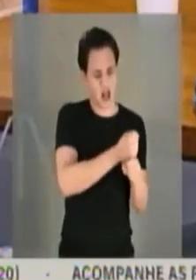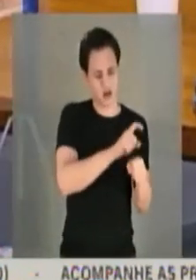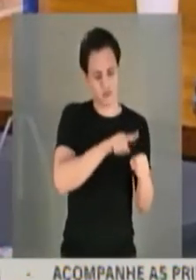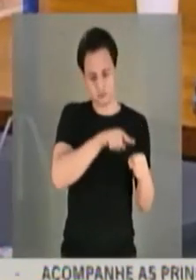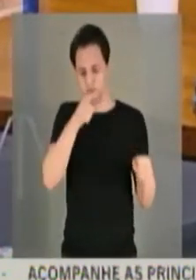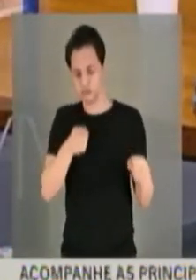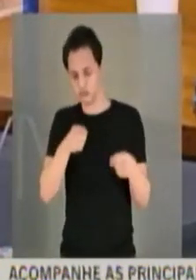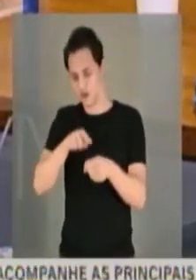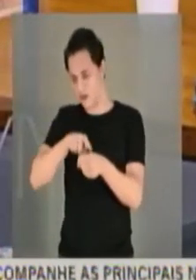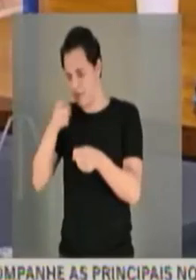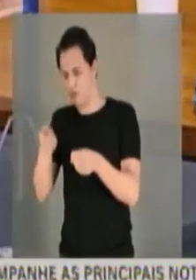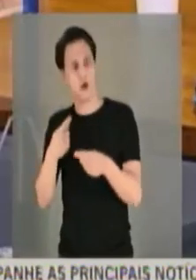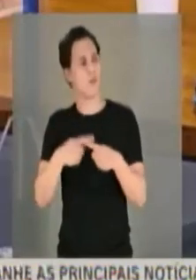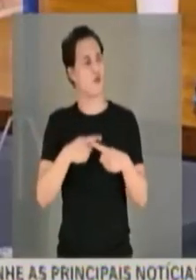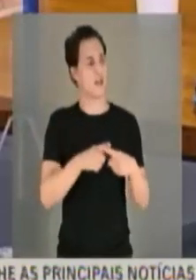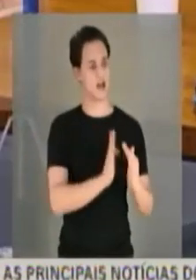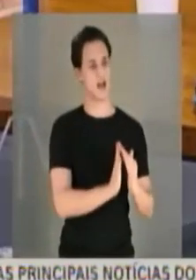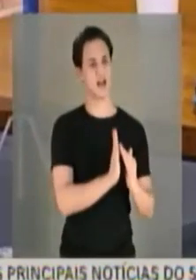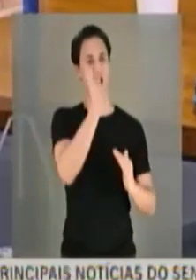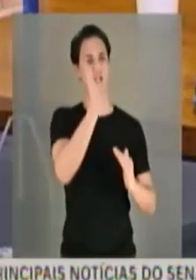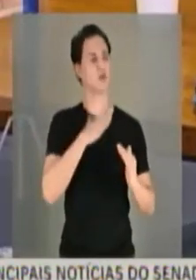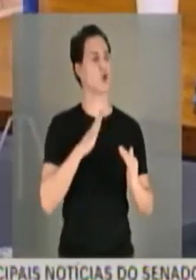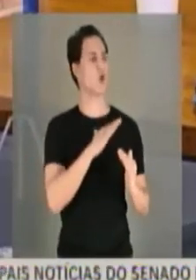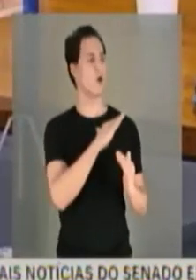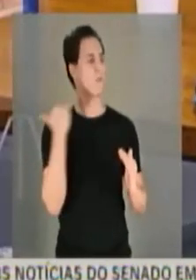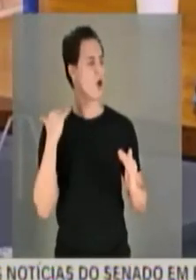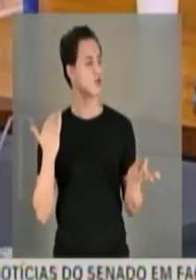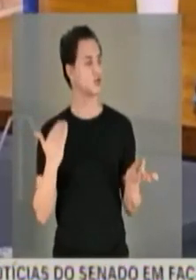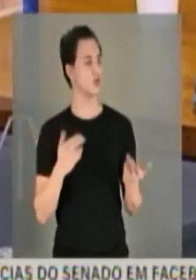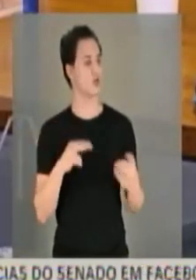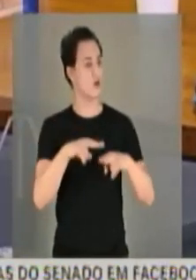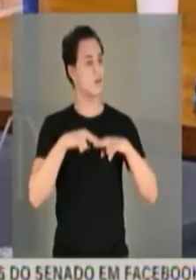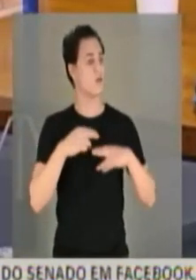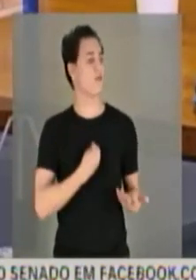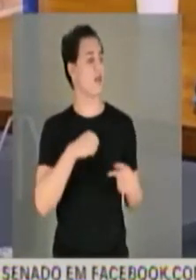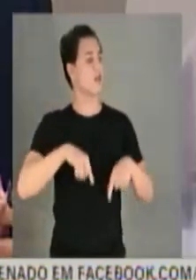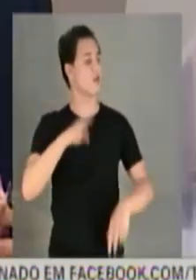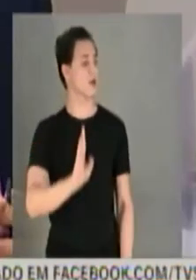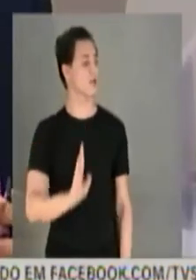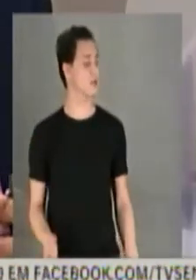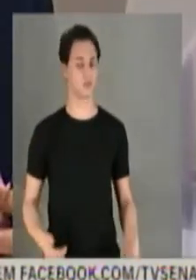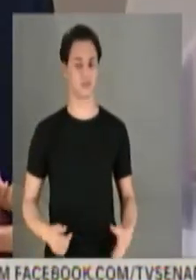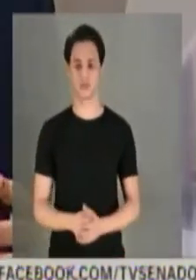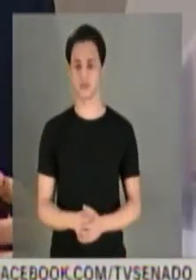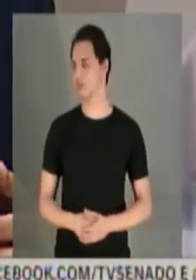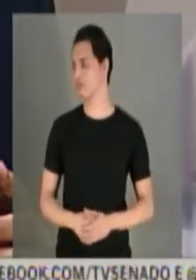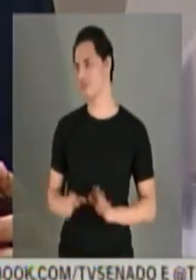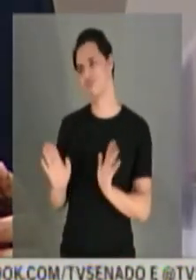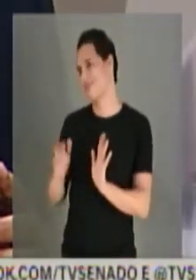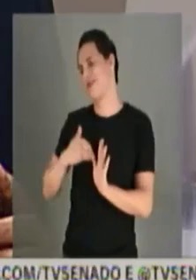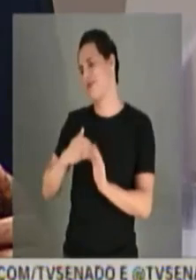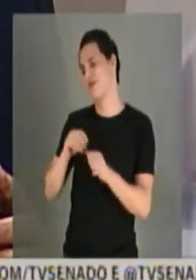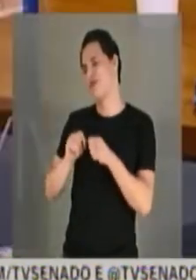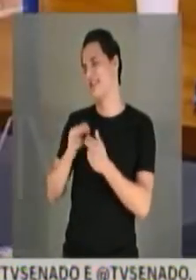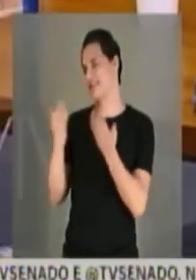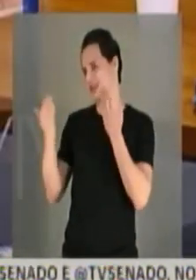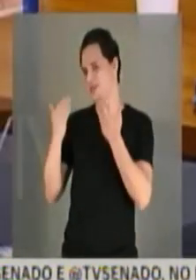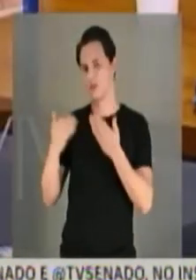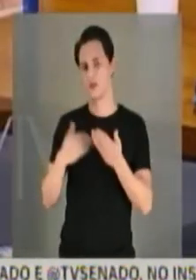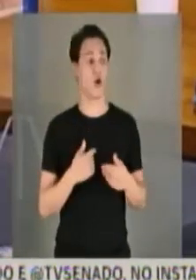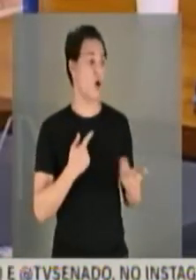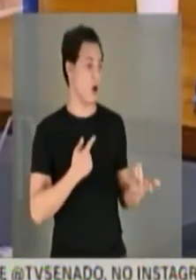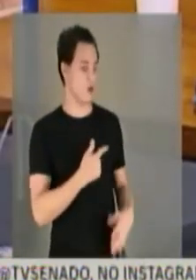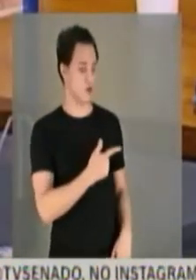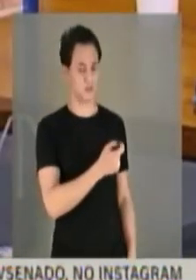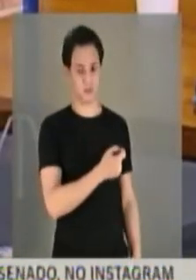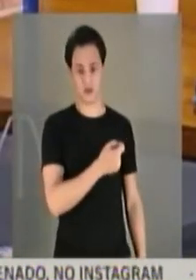nós temos crescimento médio de mortes em relação a vidas no Brasil? Não, senhora, não fez essa comparação com o IBGE. 13%,